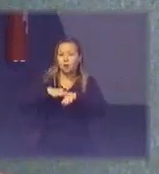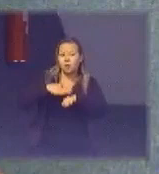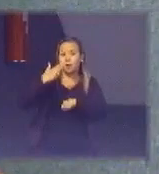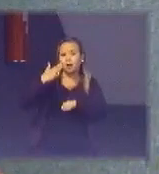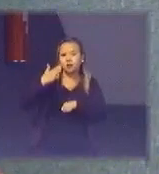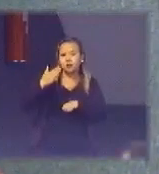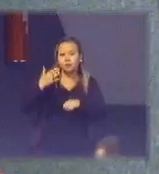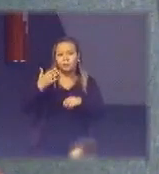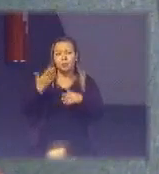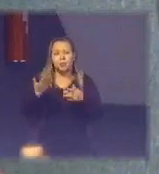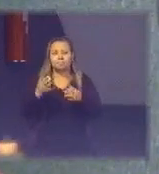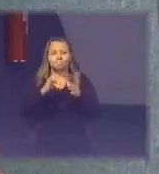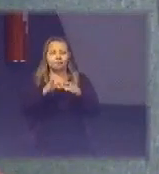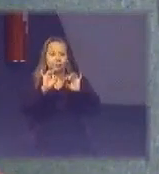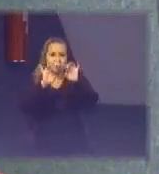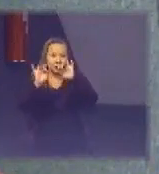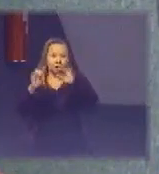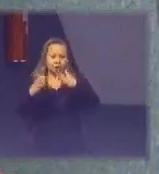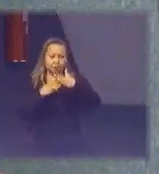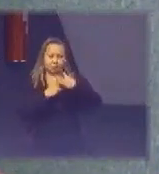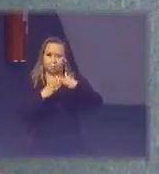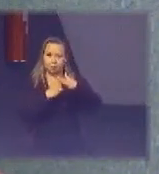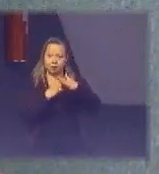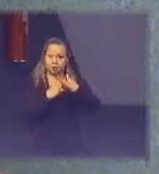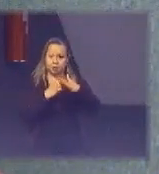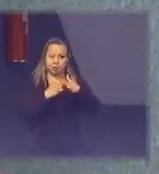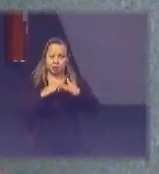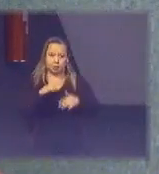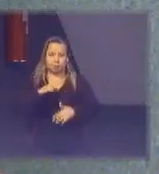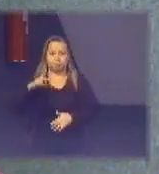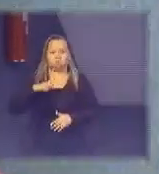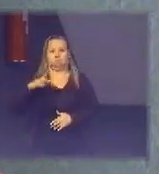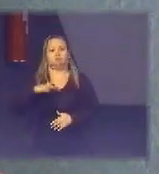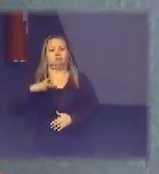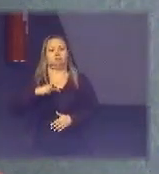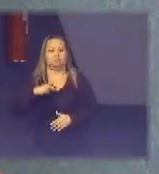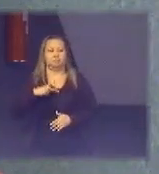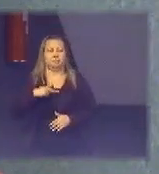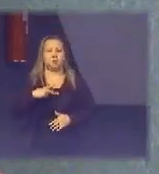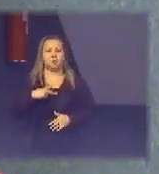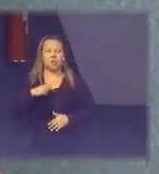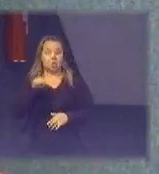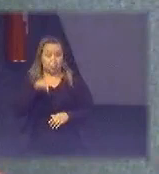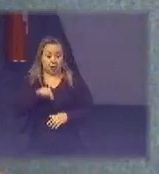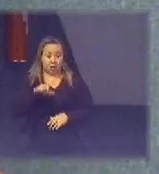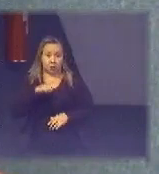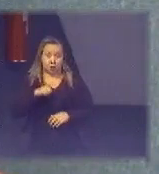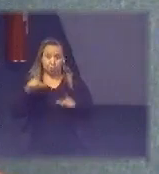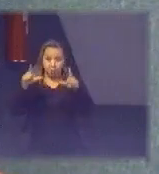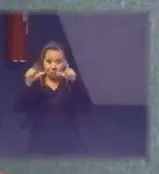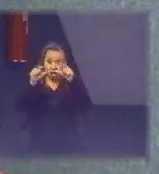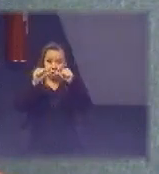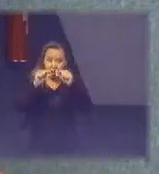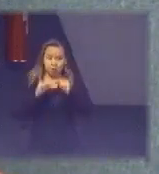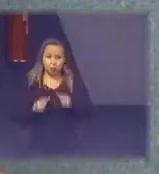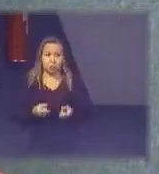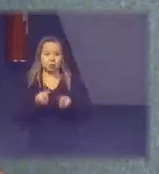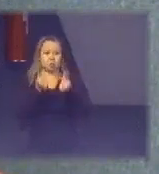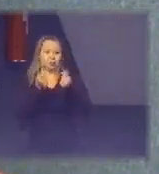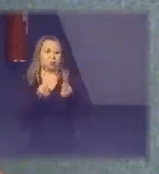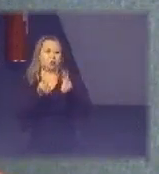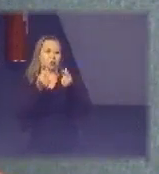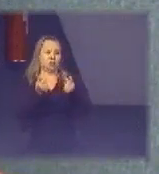empresa criasse o seu sistema próprio e com isso também você tem uma redução desses custos você rateia esses